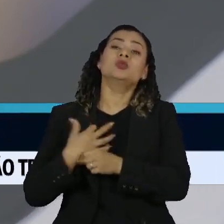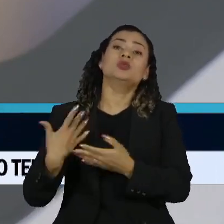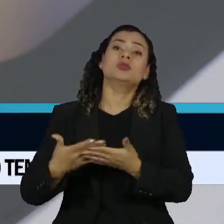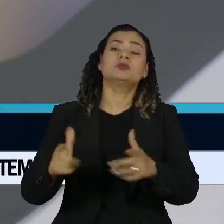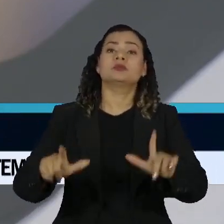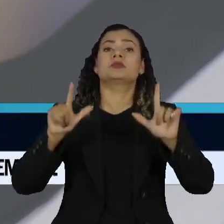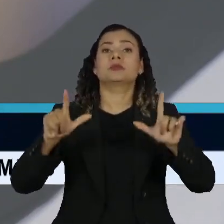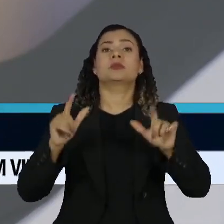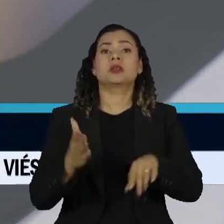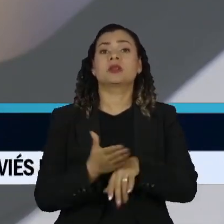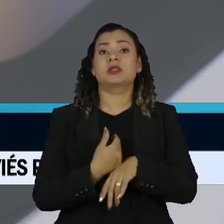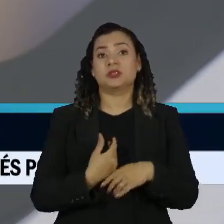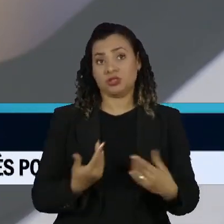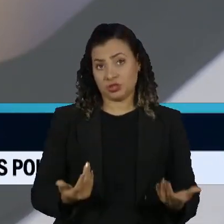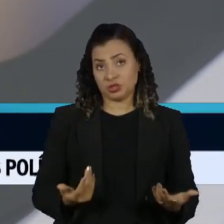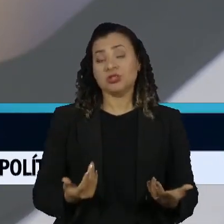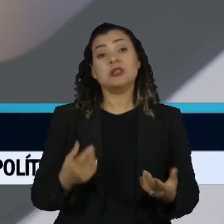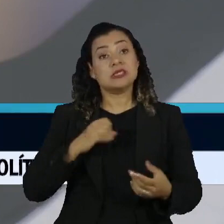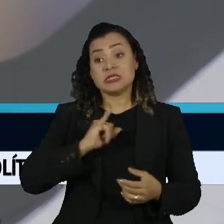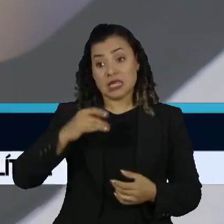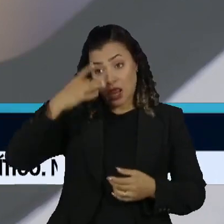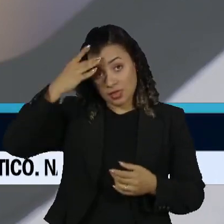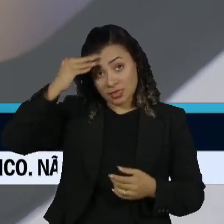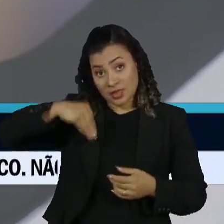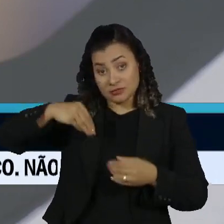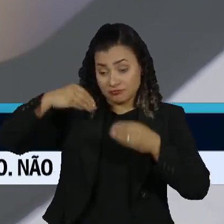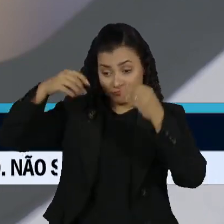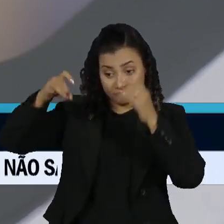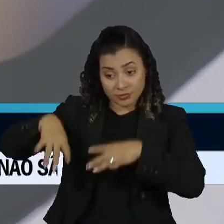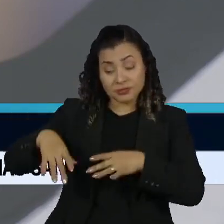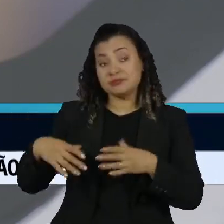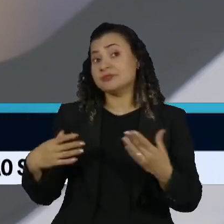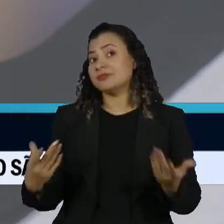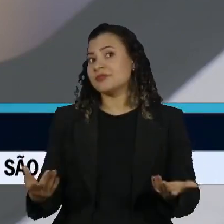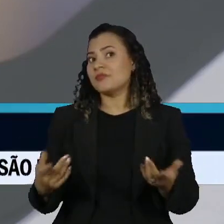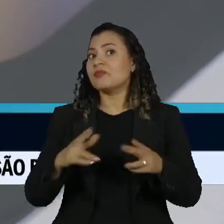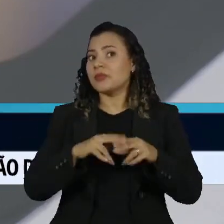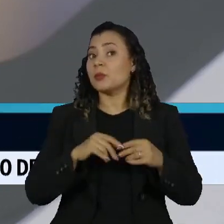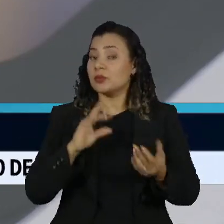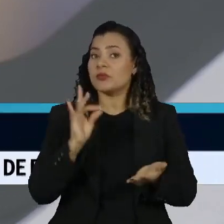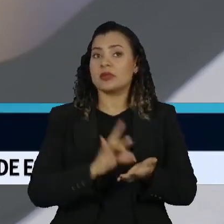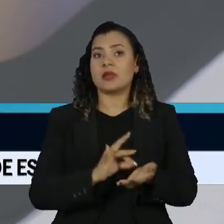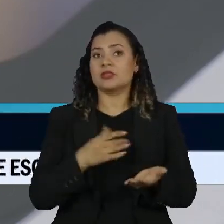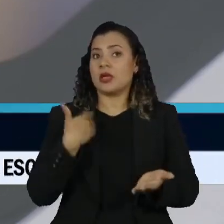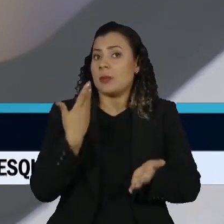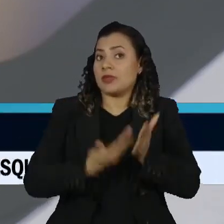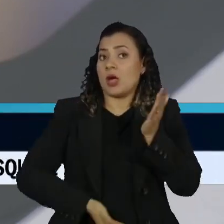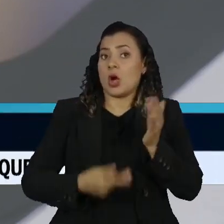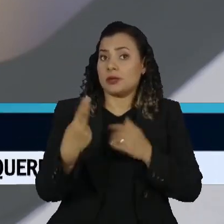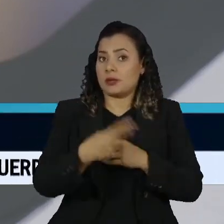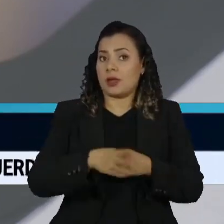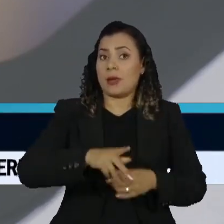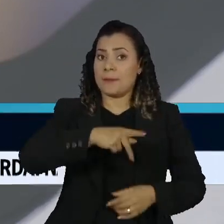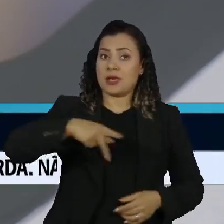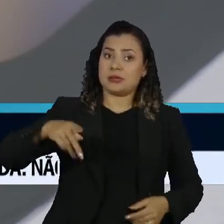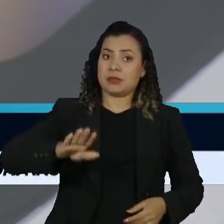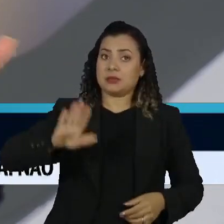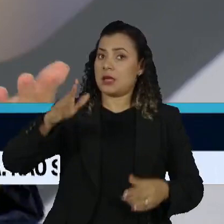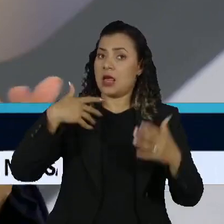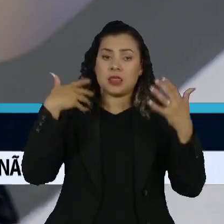antes da eleição. tomou uma decisão de aquecer com algo que é uma derrota, é inegável que é uma derrota, ela não queria,